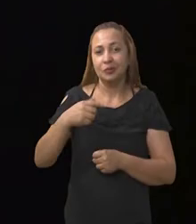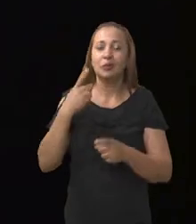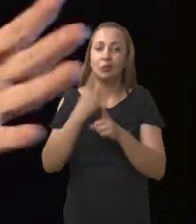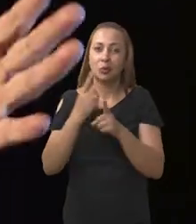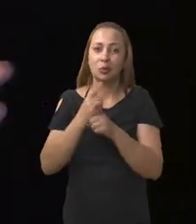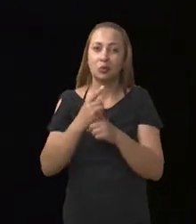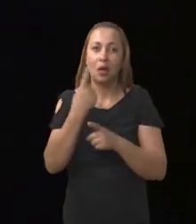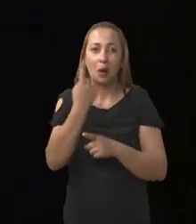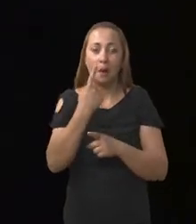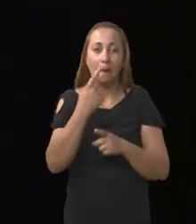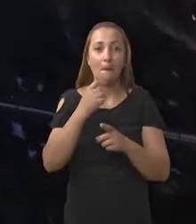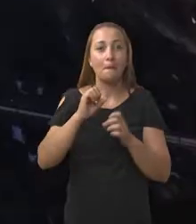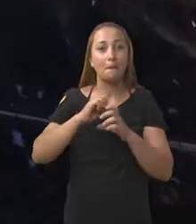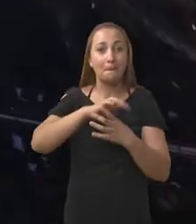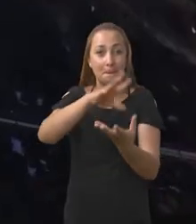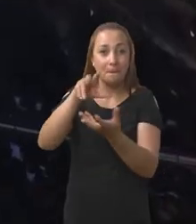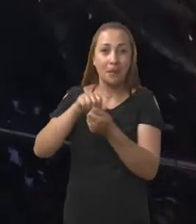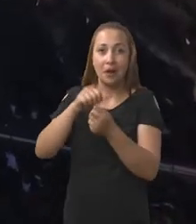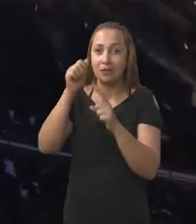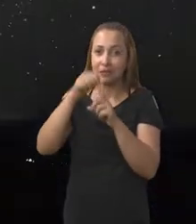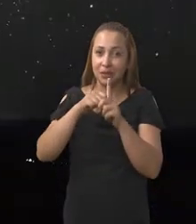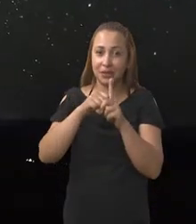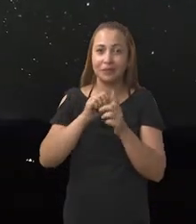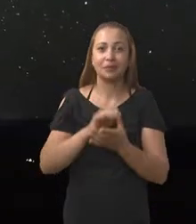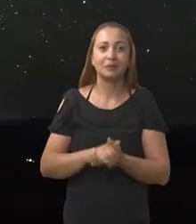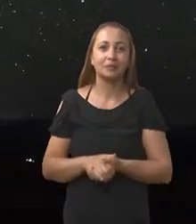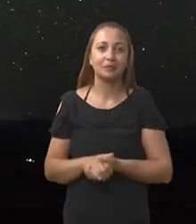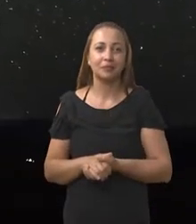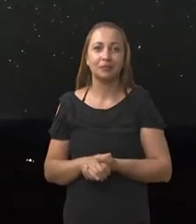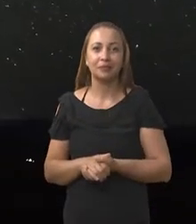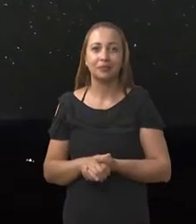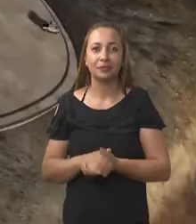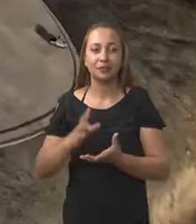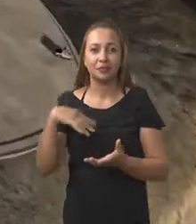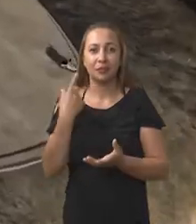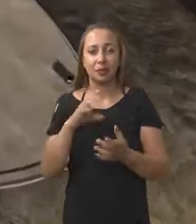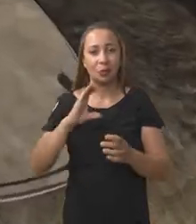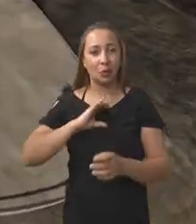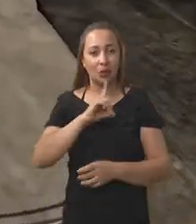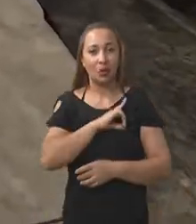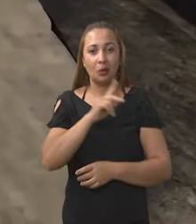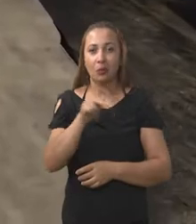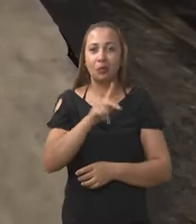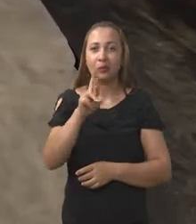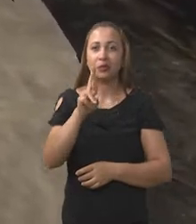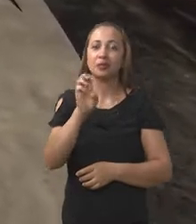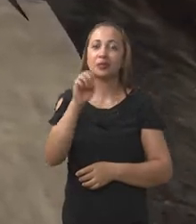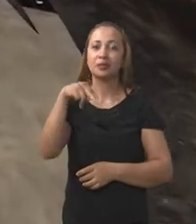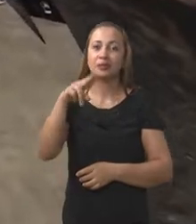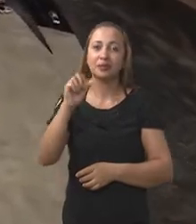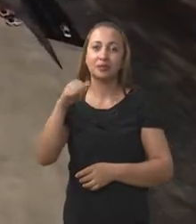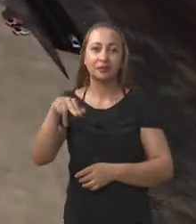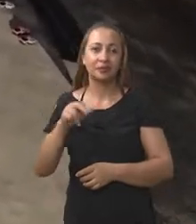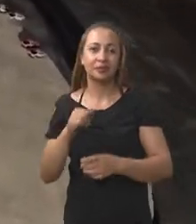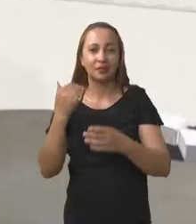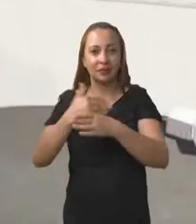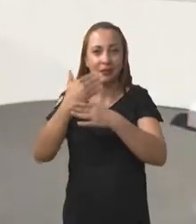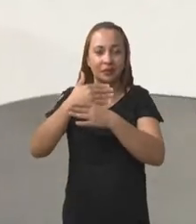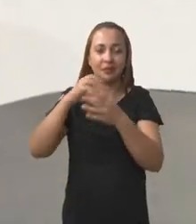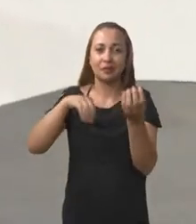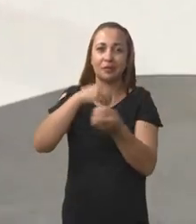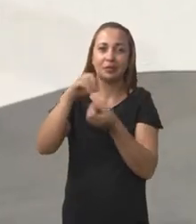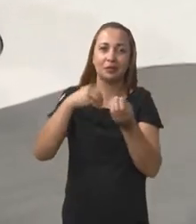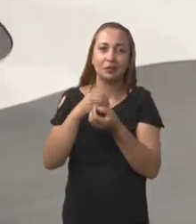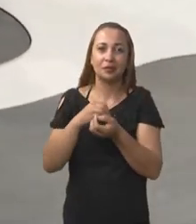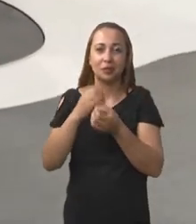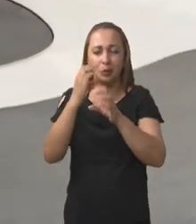menos um planeta por mês. O próximo projeto do núcleo, coordenado pelo professor Renan, envolve a participação na construção